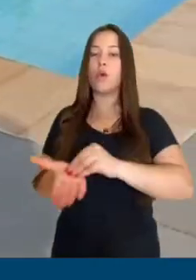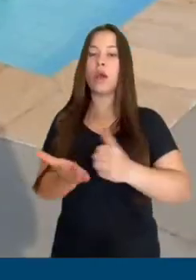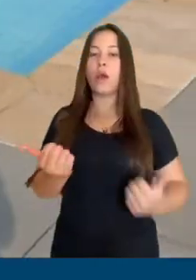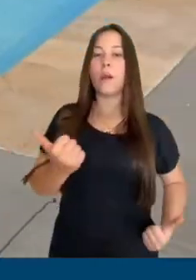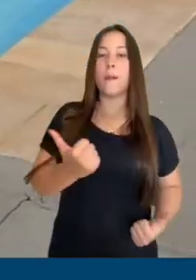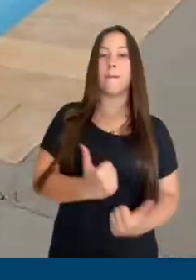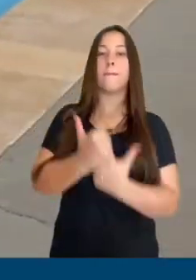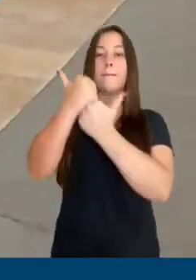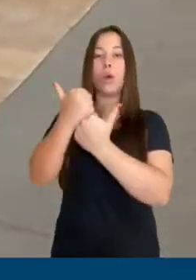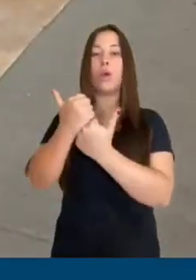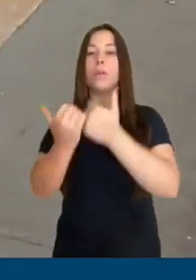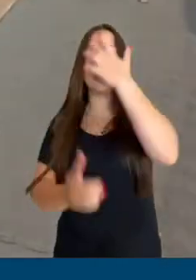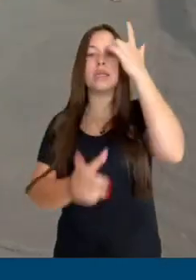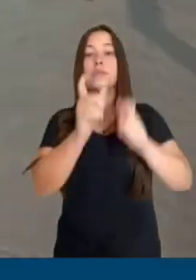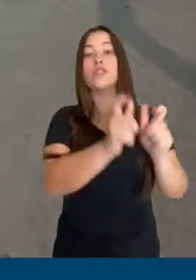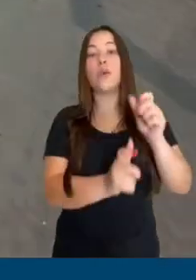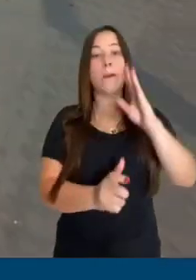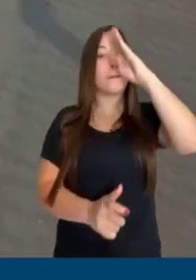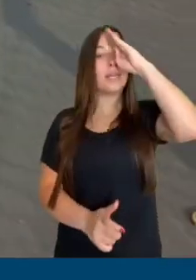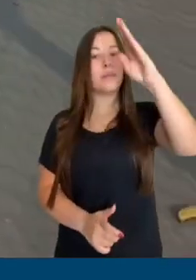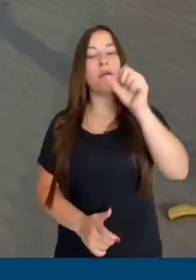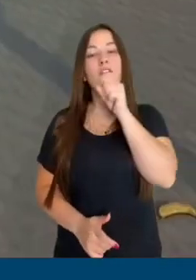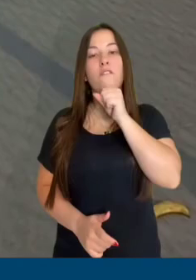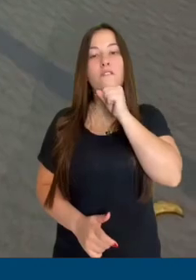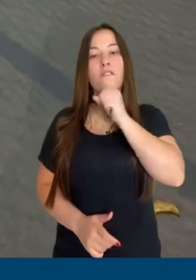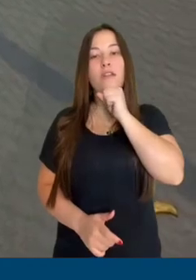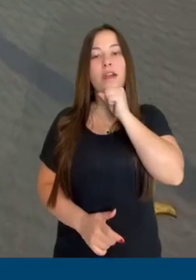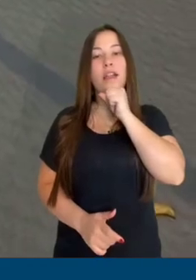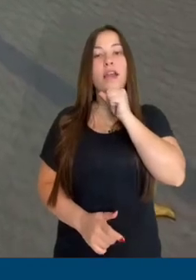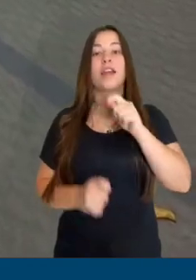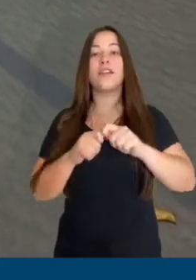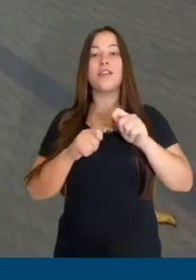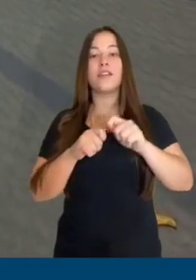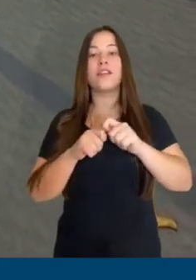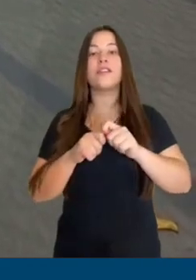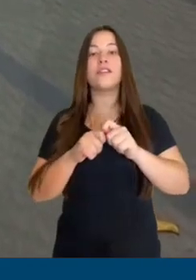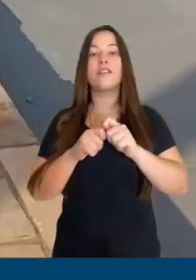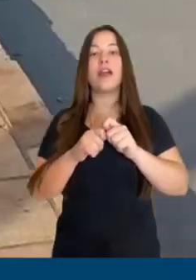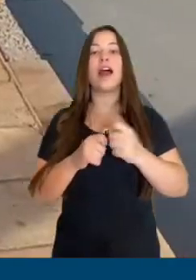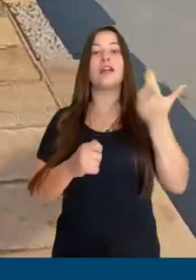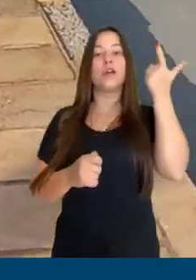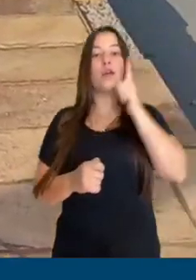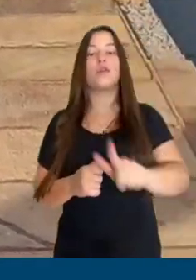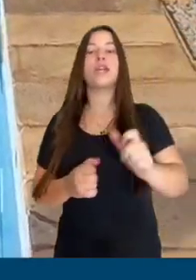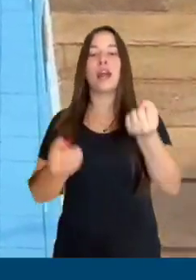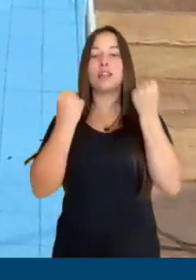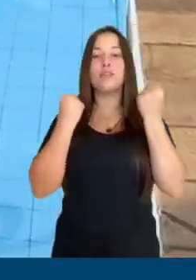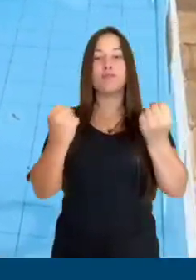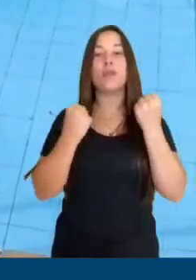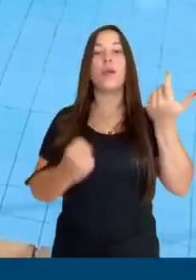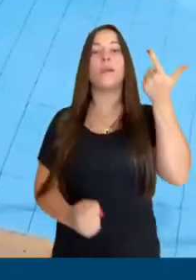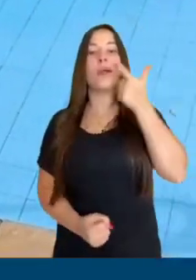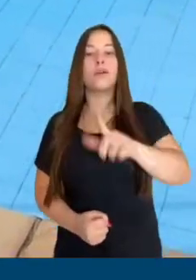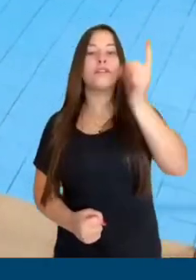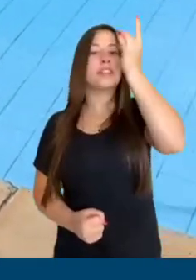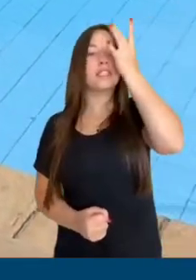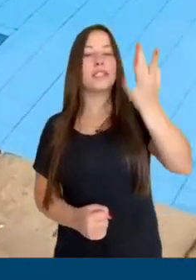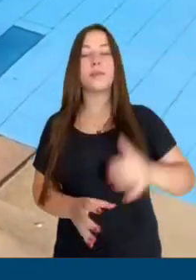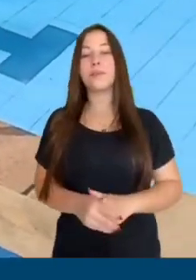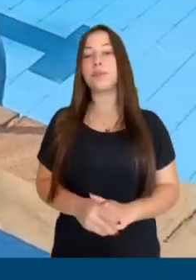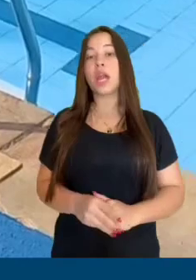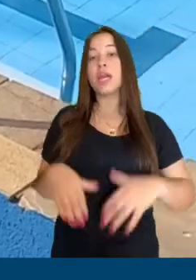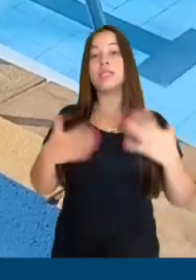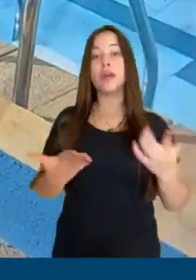colocação de uma barra de apoio para as pessoas, principalmente da terceira idade, que fazem hidroginástica aqui para facilitar os seus